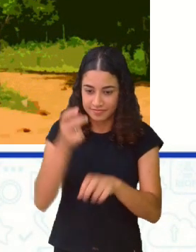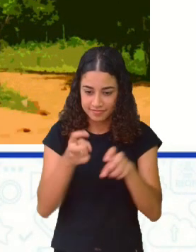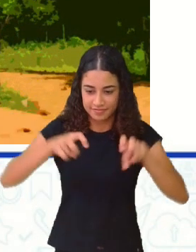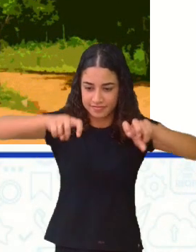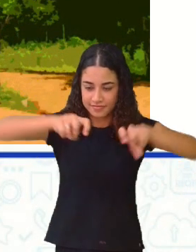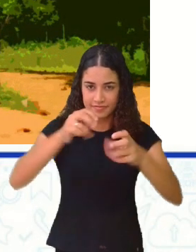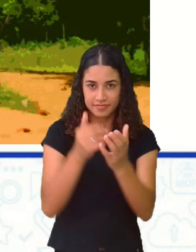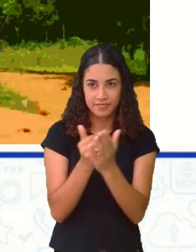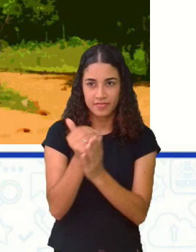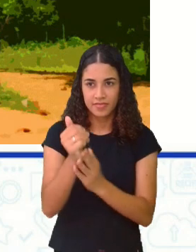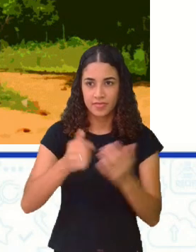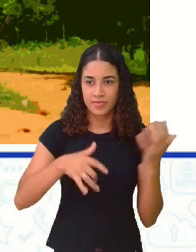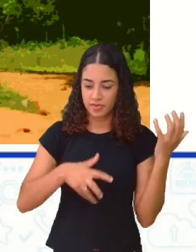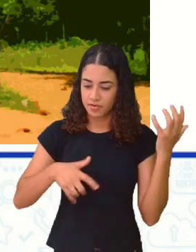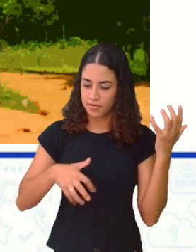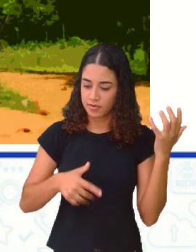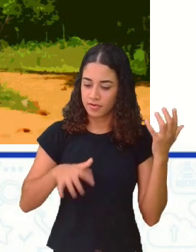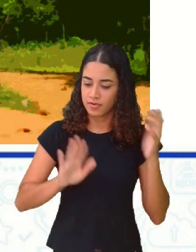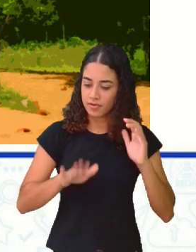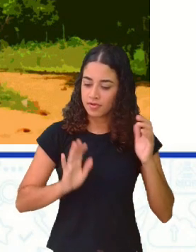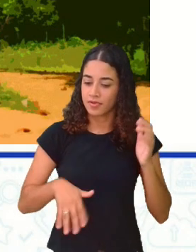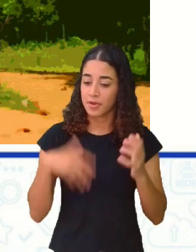e começam a tocar e cantar.